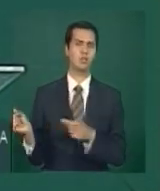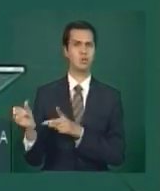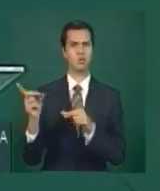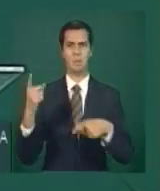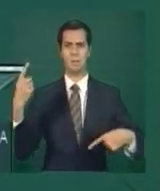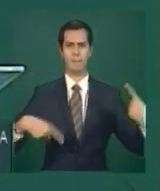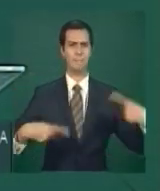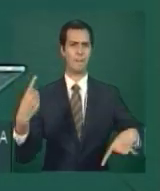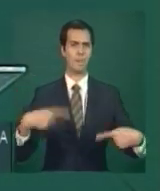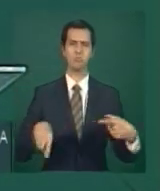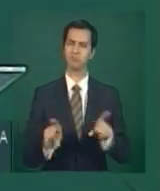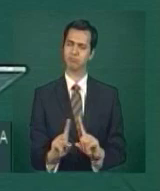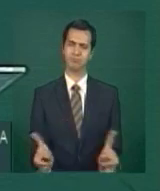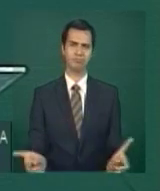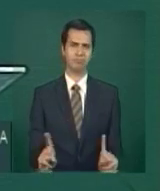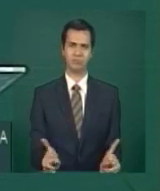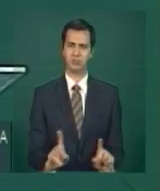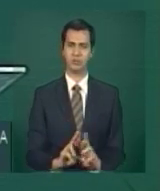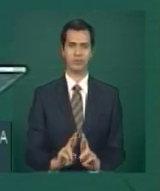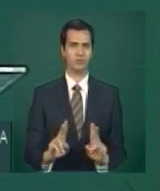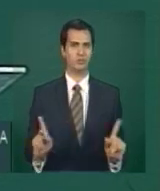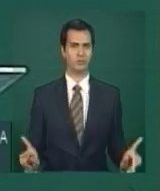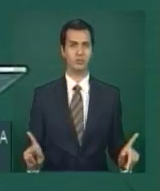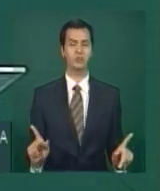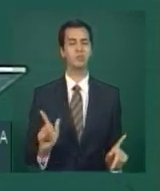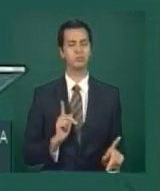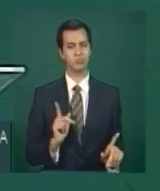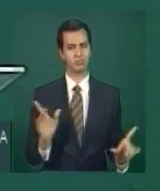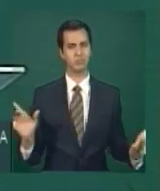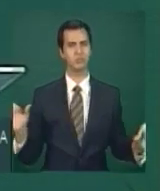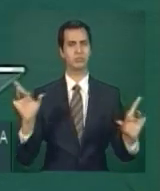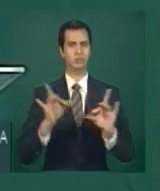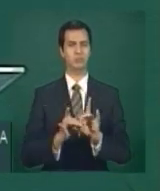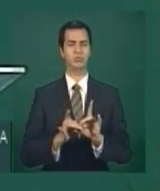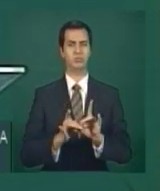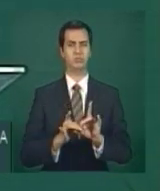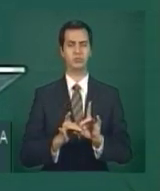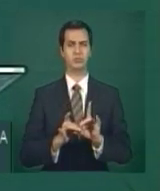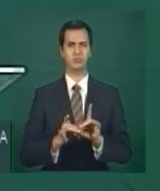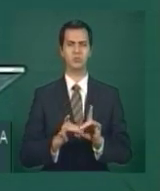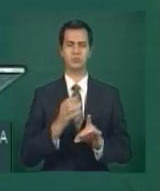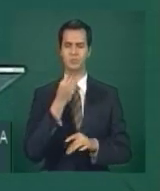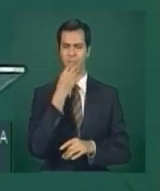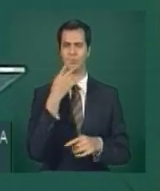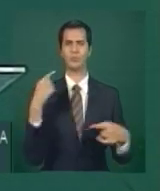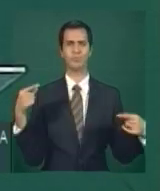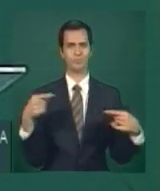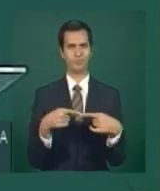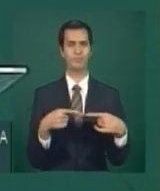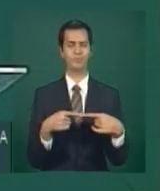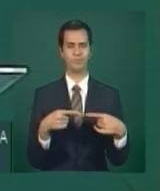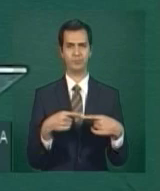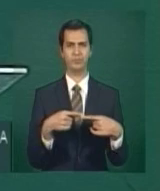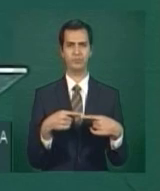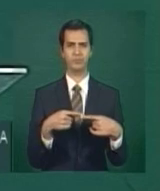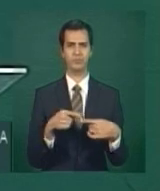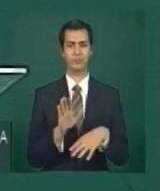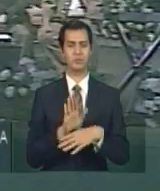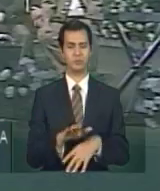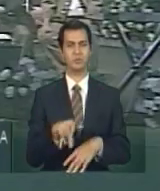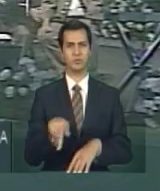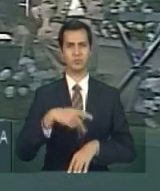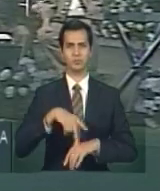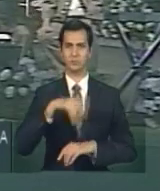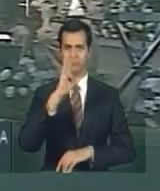contrário. Eu acredito que há uma interação muito positiva no quadro nacional dessas